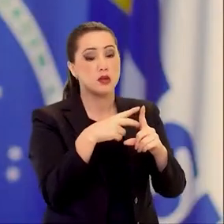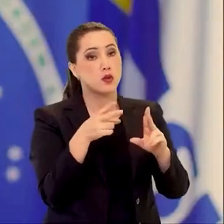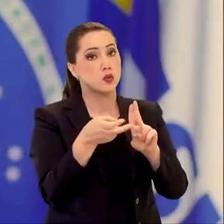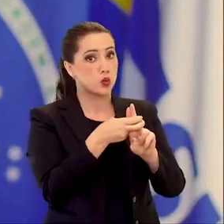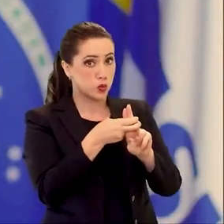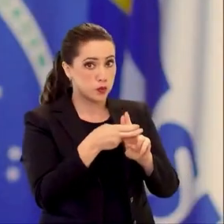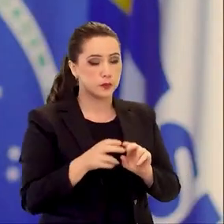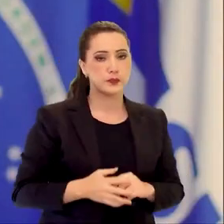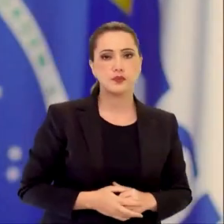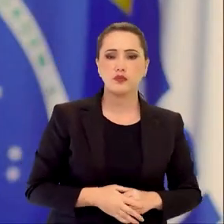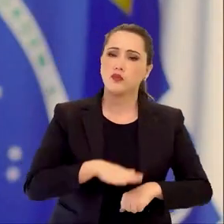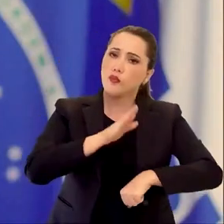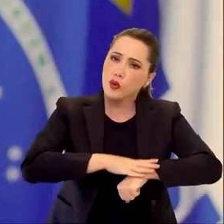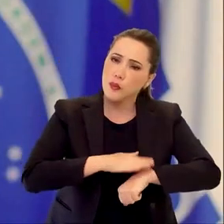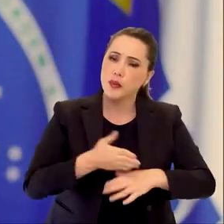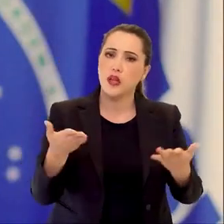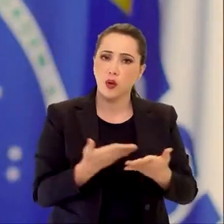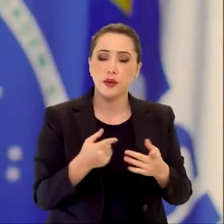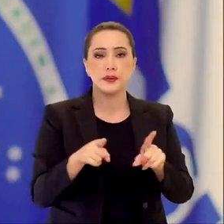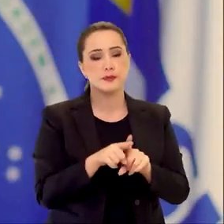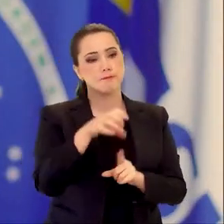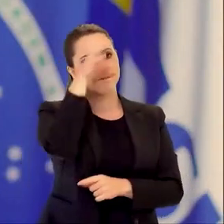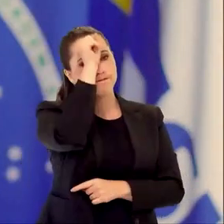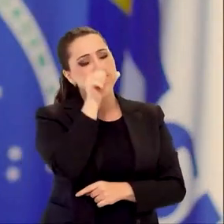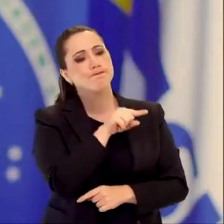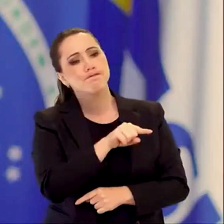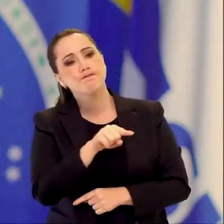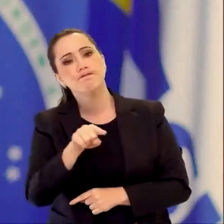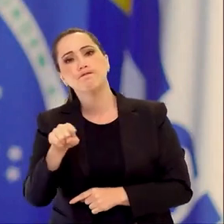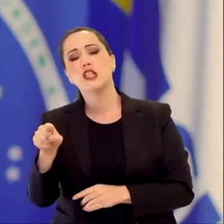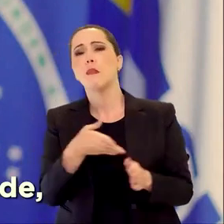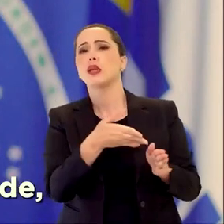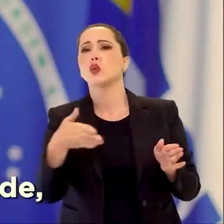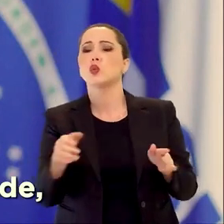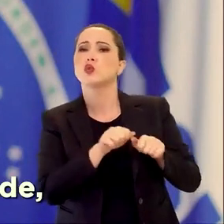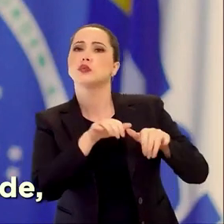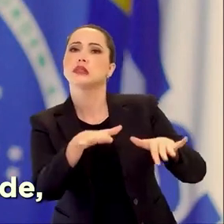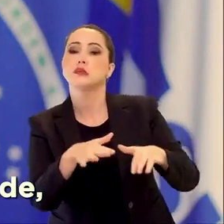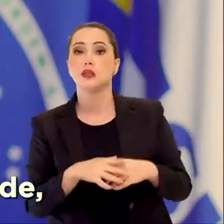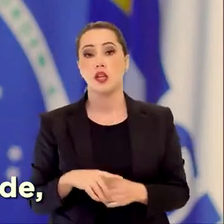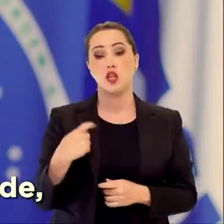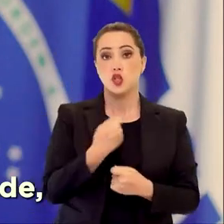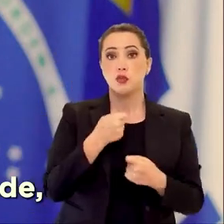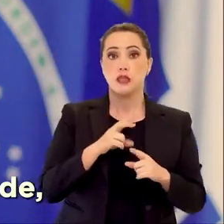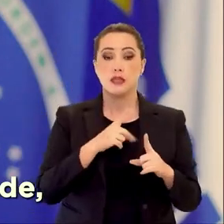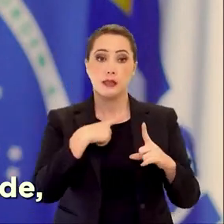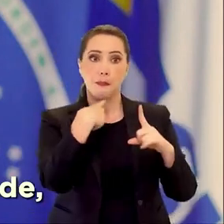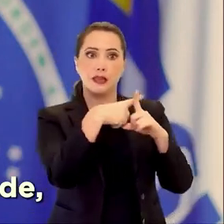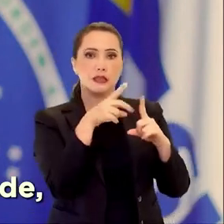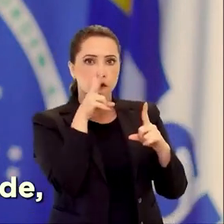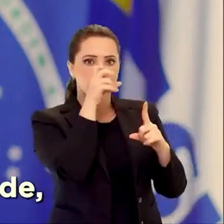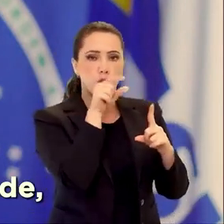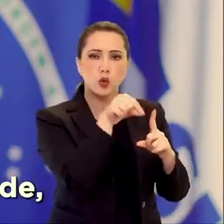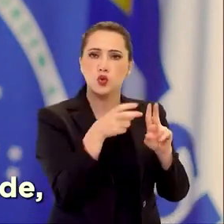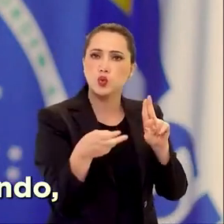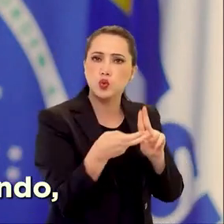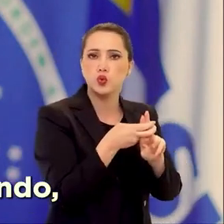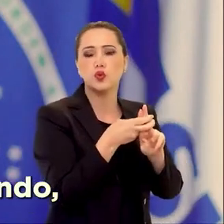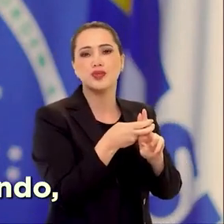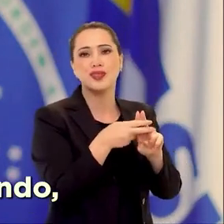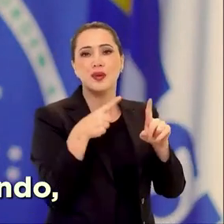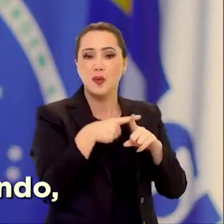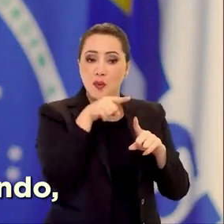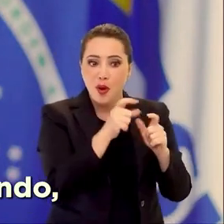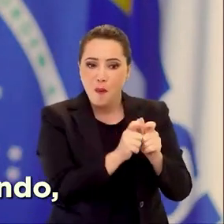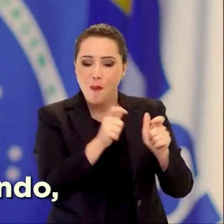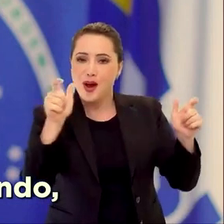É hora também de aprendermos as lições dessa pandemia, de fortalecermos o Sistema Único de Saúde, o